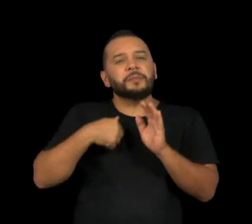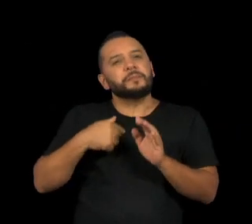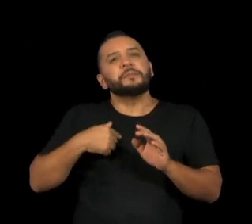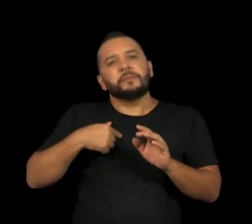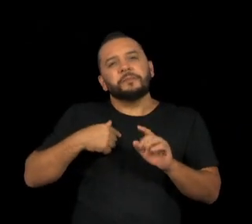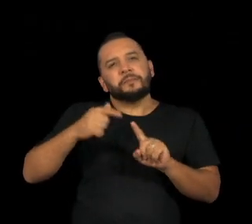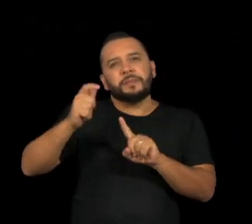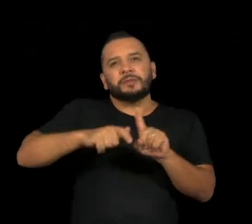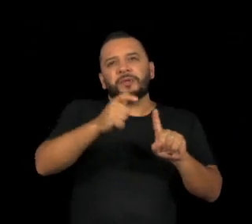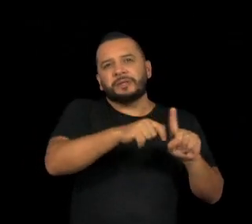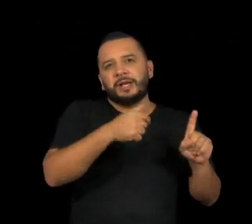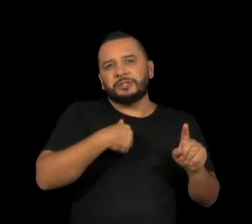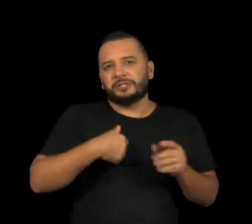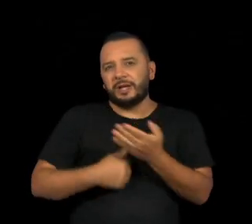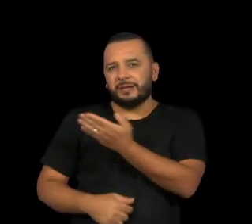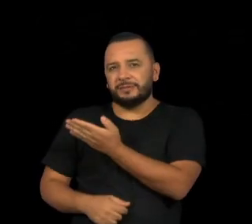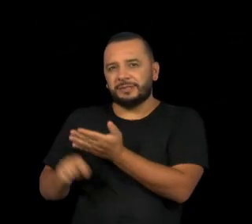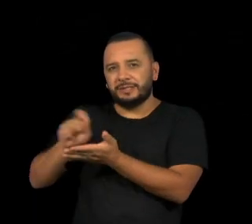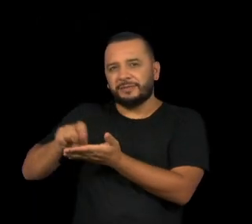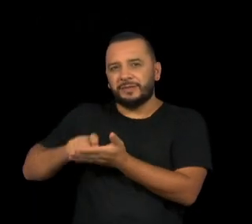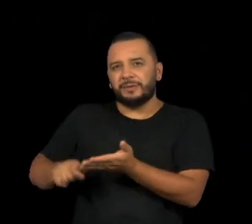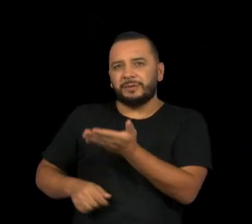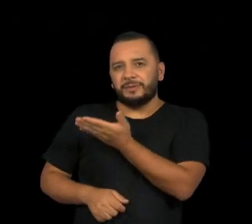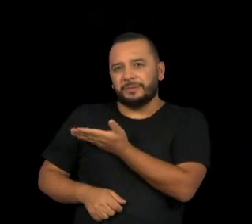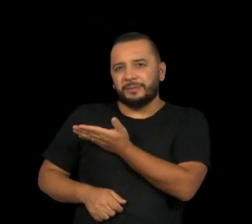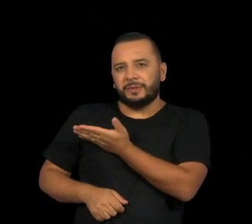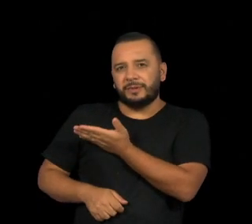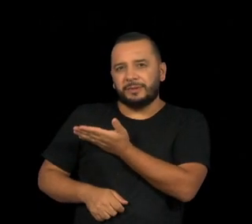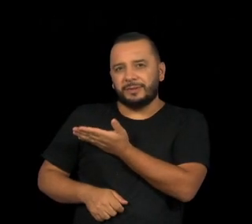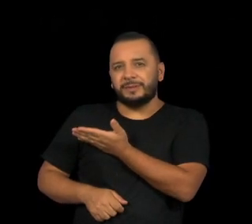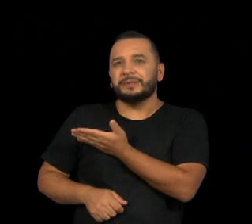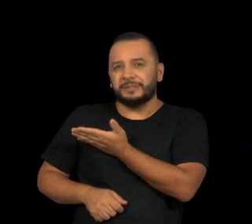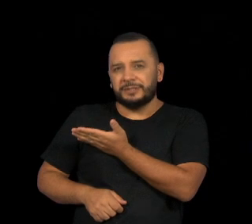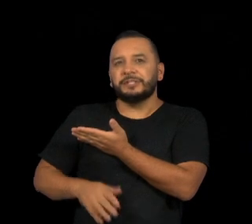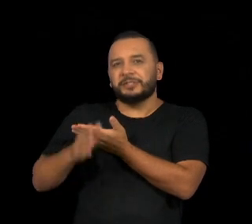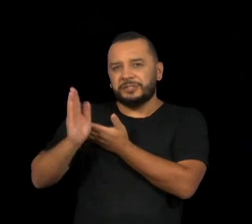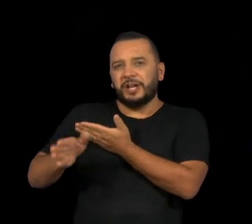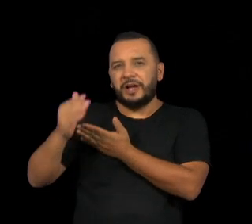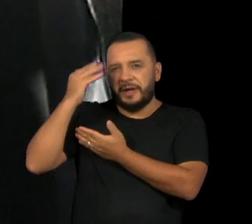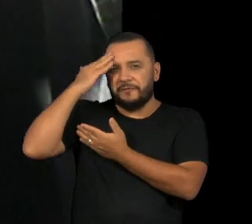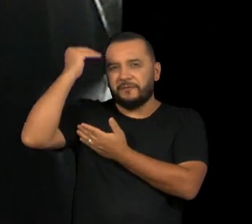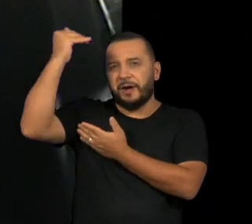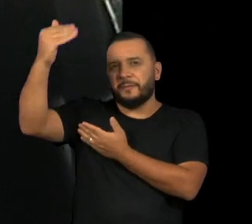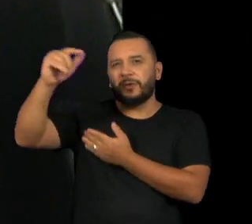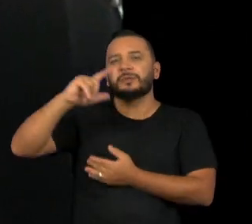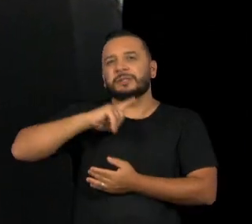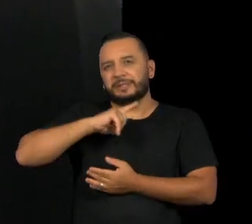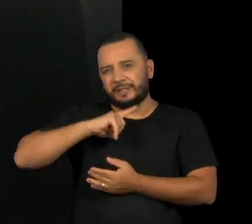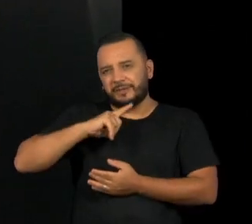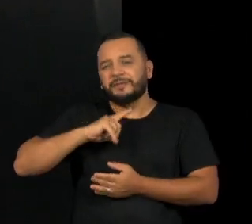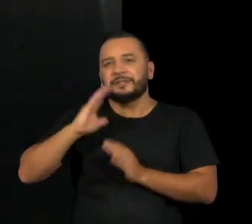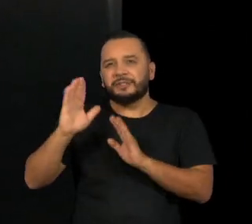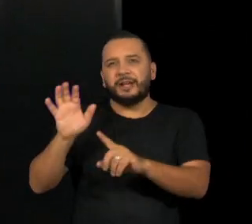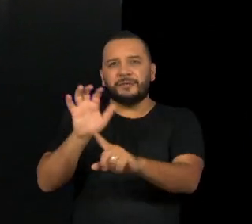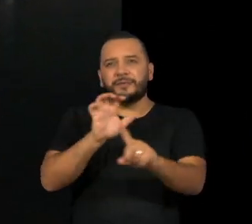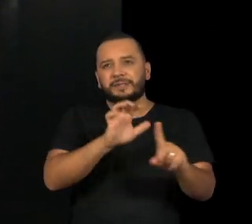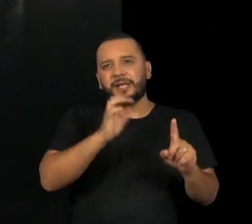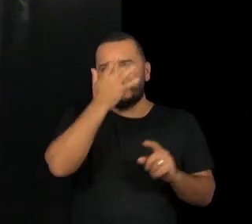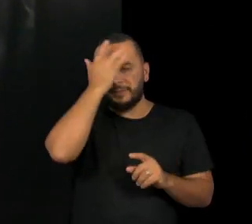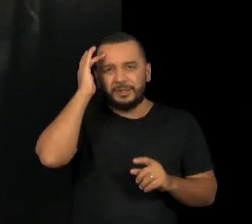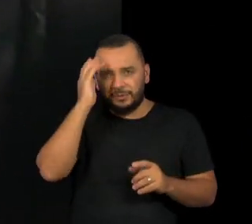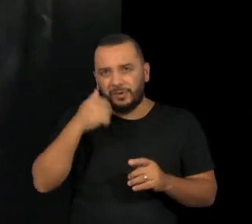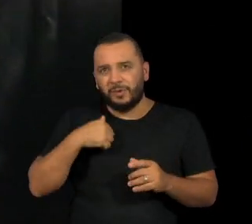Castigo, O Idiota, O Irmão Skaramazov, alcançaram enorme sucesso e inspiraram grandes homens das